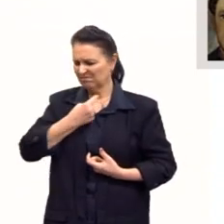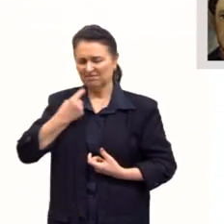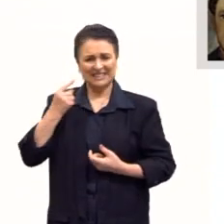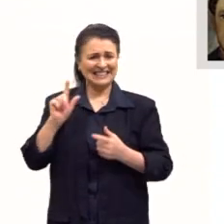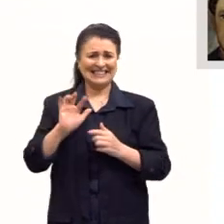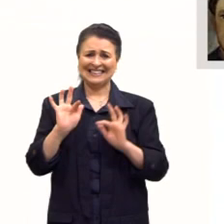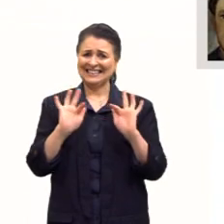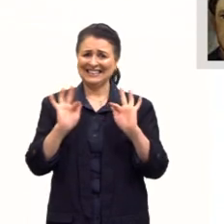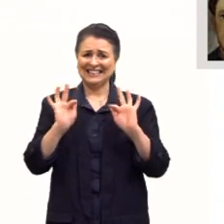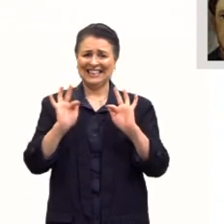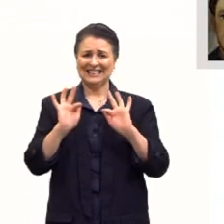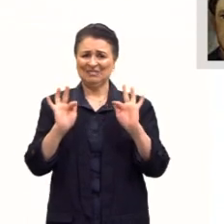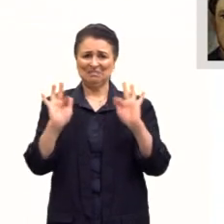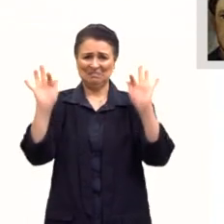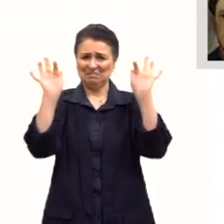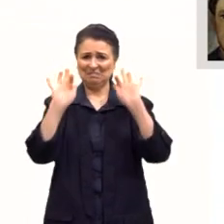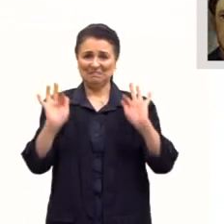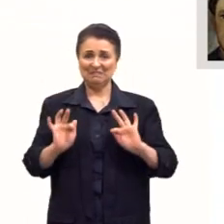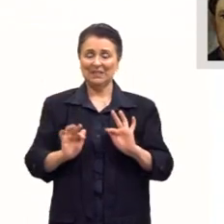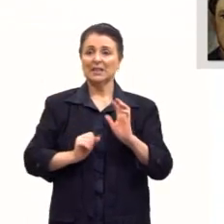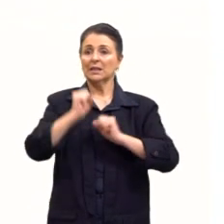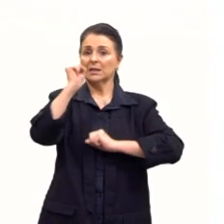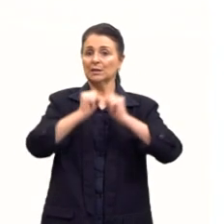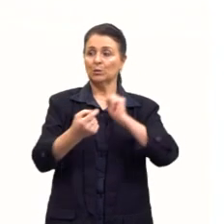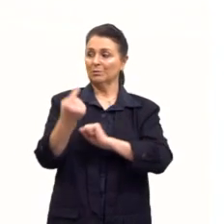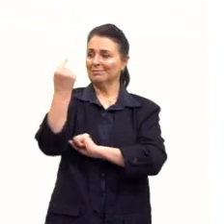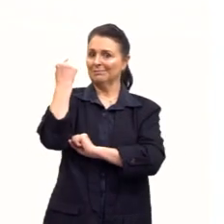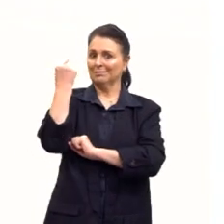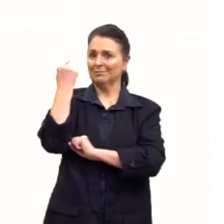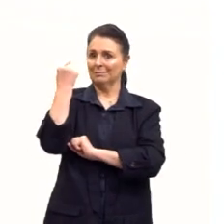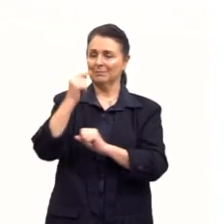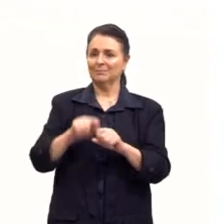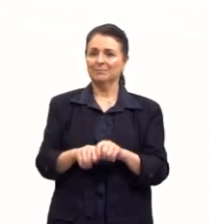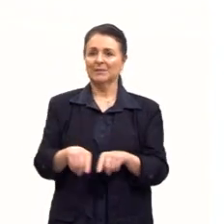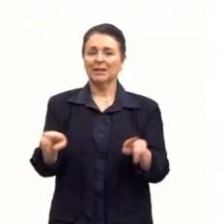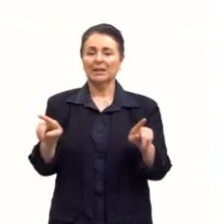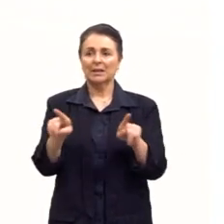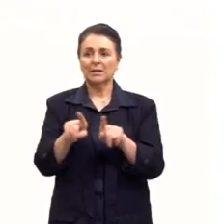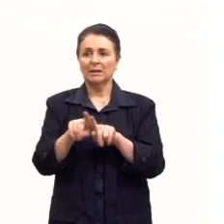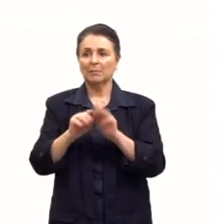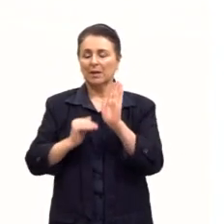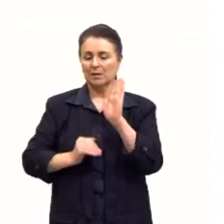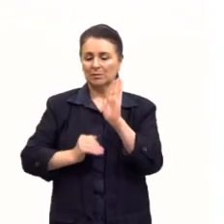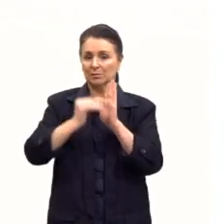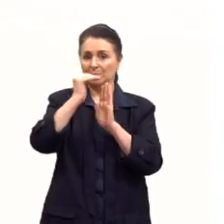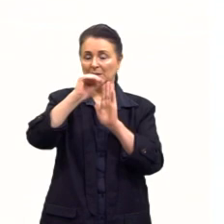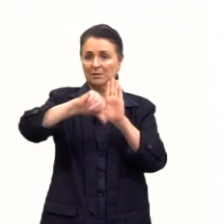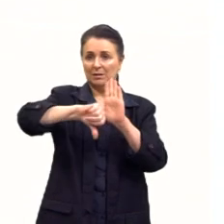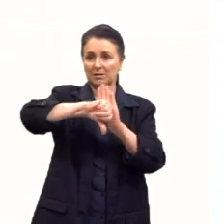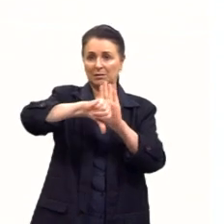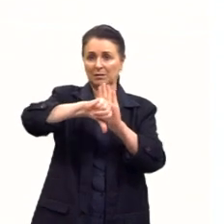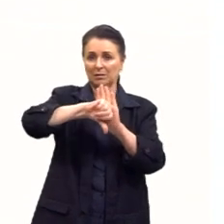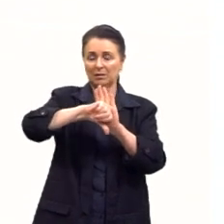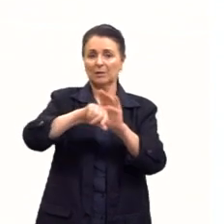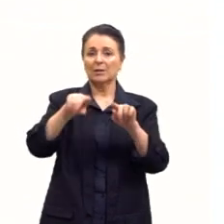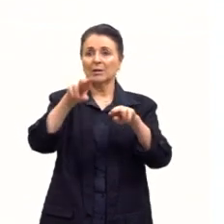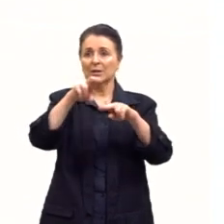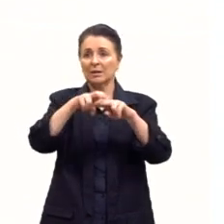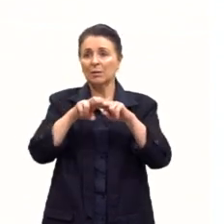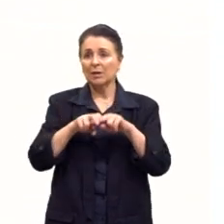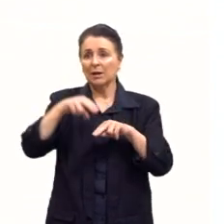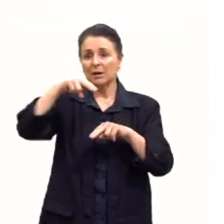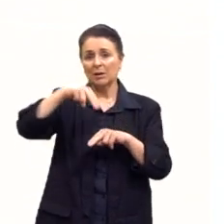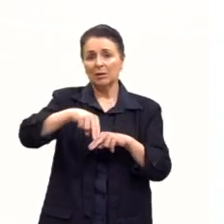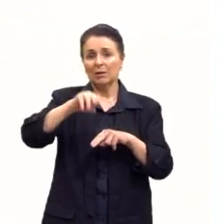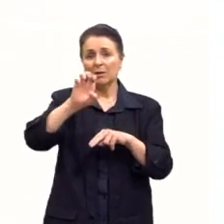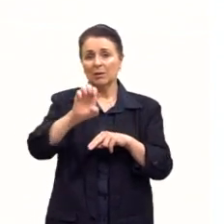feliz, e as indústrias ali atrás. A superação dessa crise, então, vai se dar pelo New Deal com